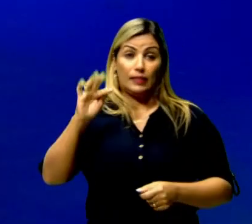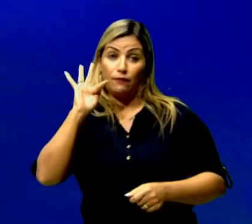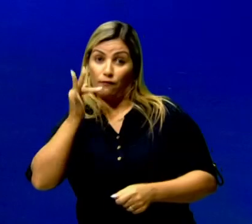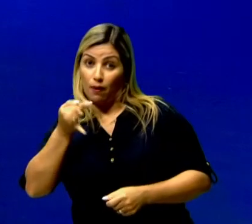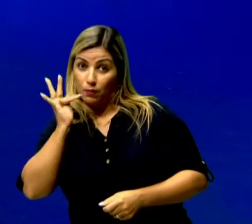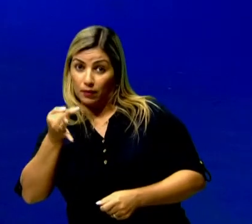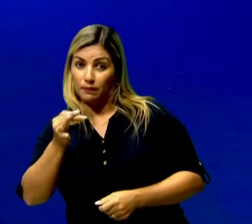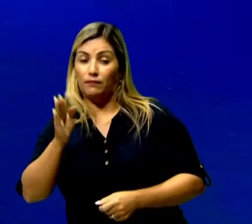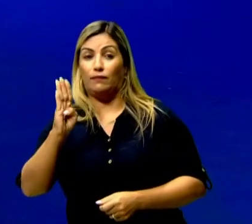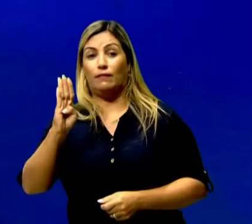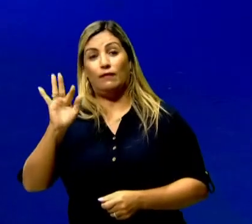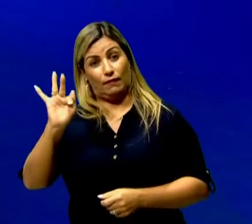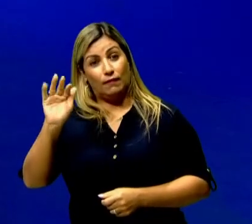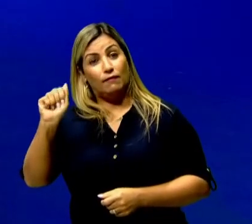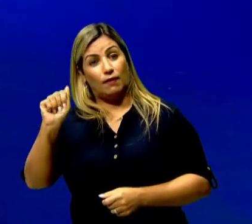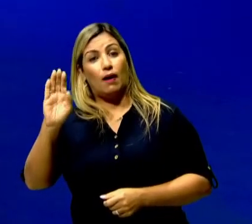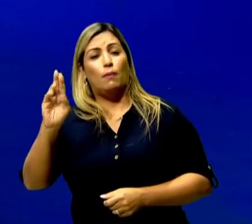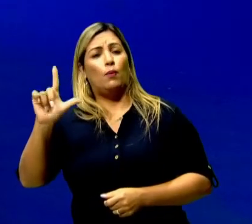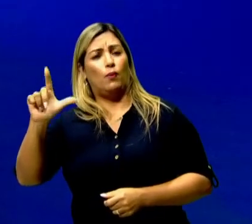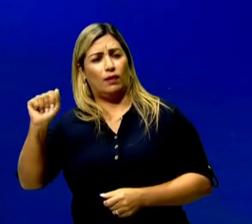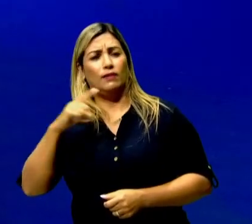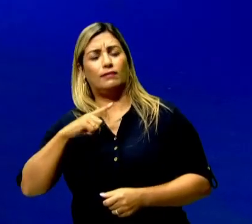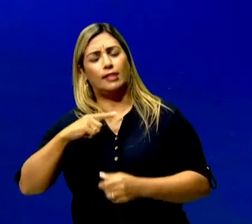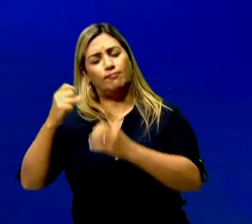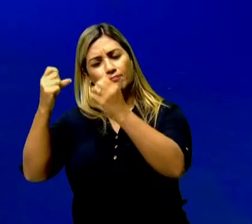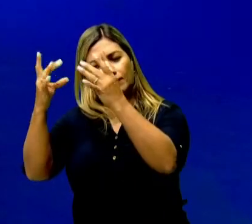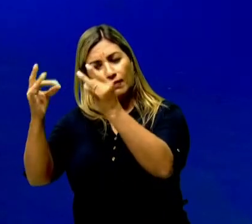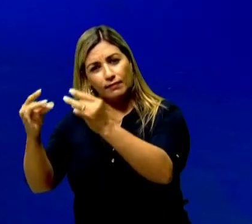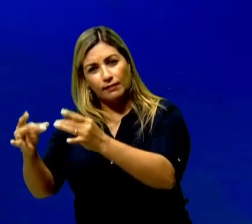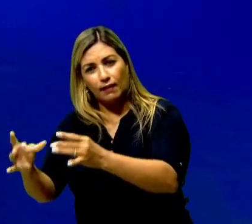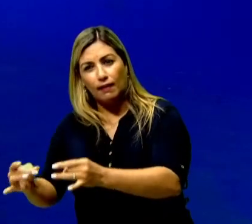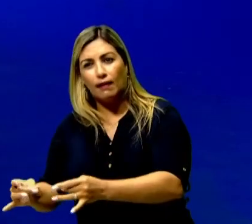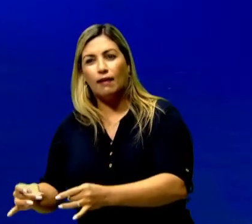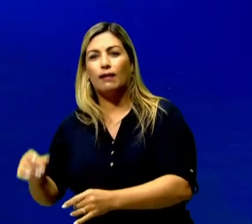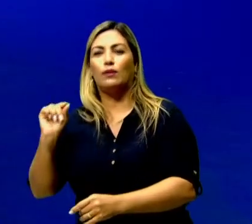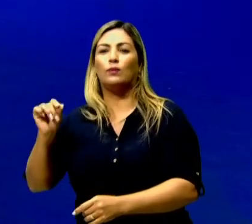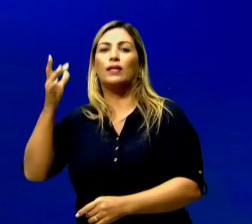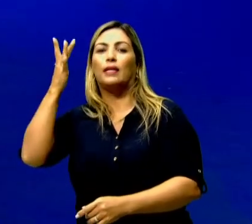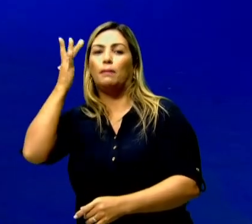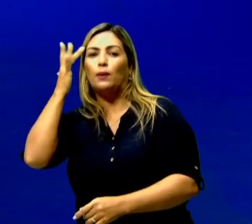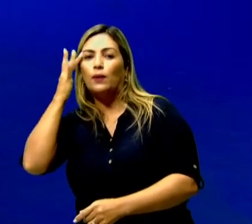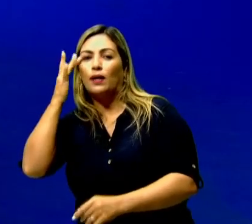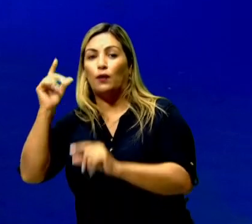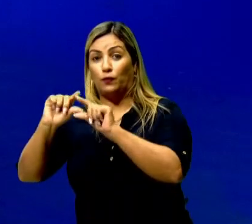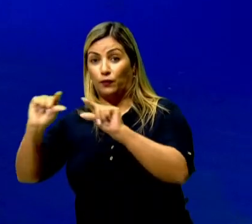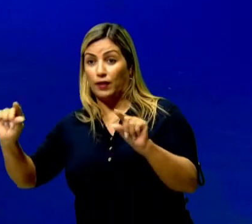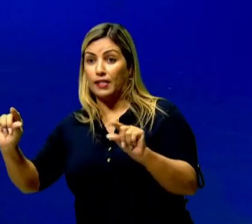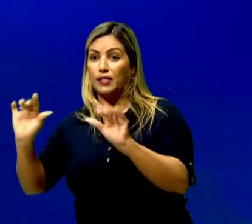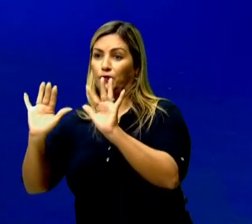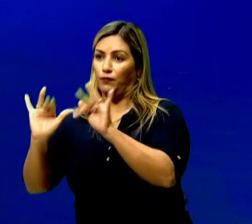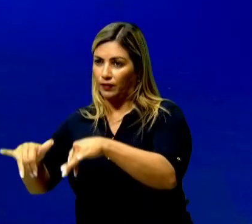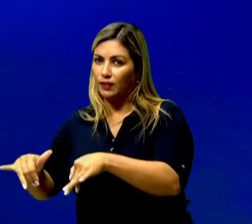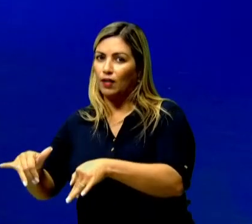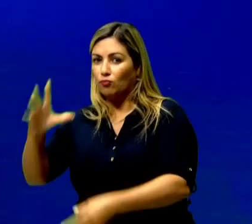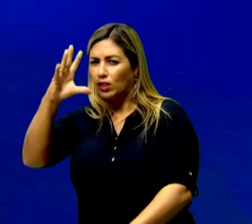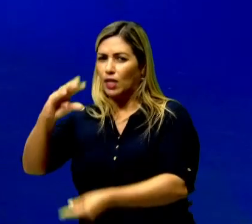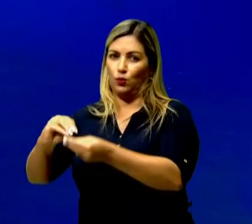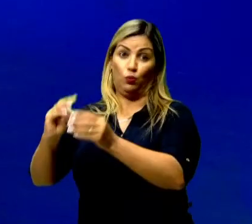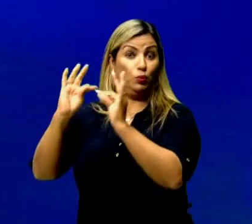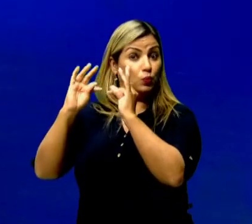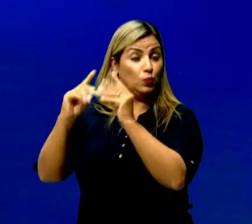fábula. Porque na fábula eu tenho bem pontuado o que é a lição de moral e eu tenho essa frase final que sintetiza